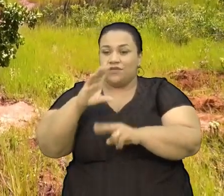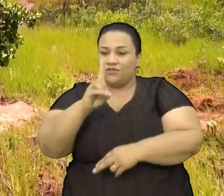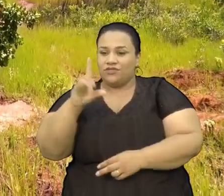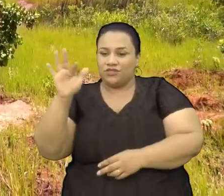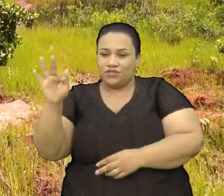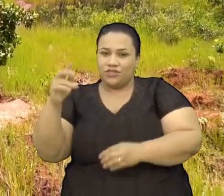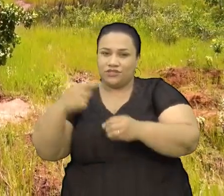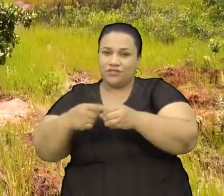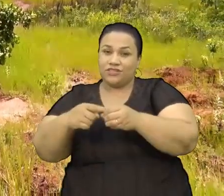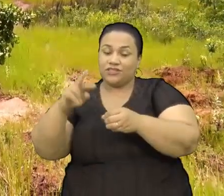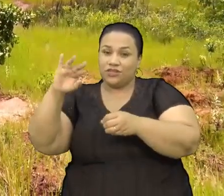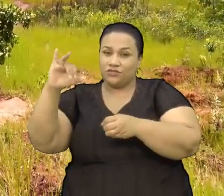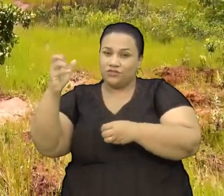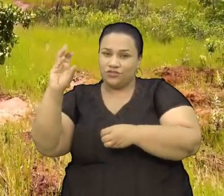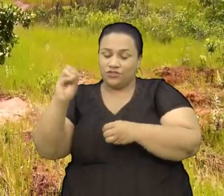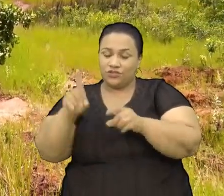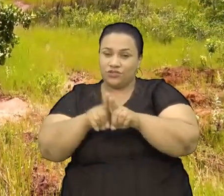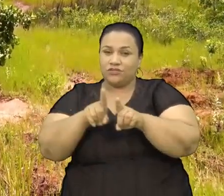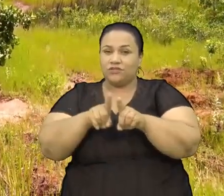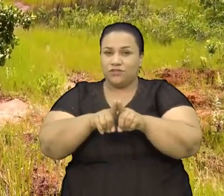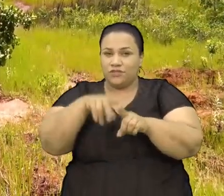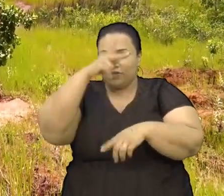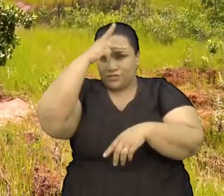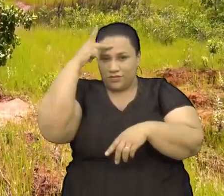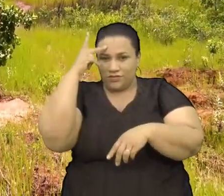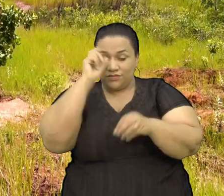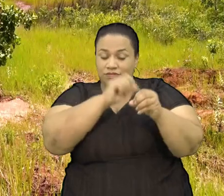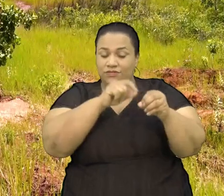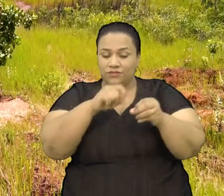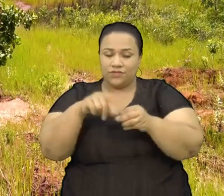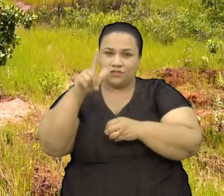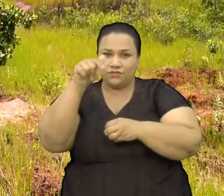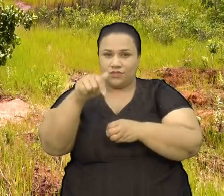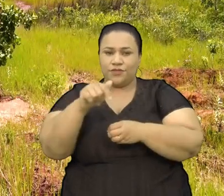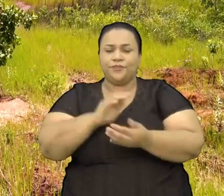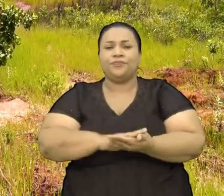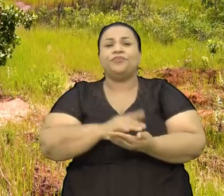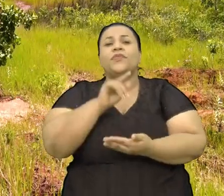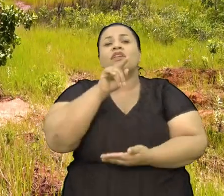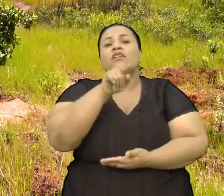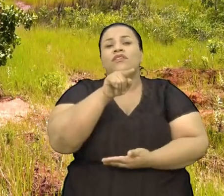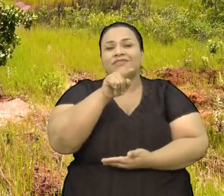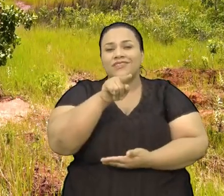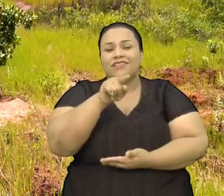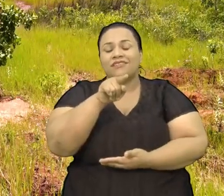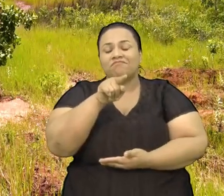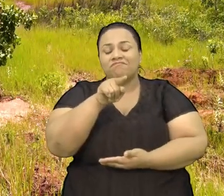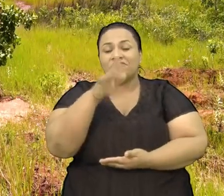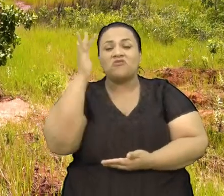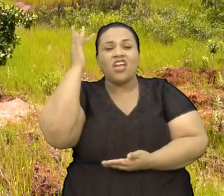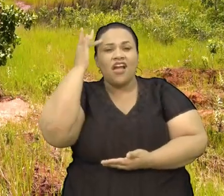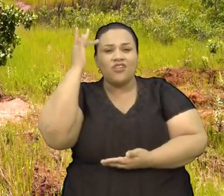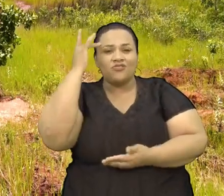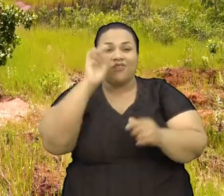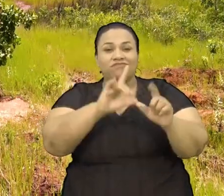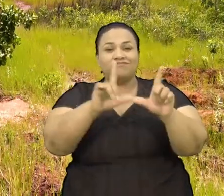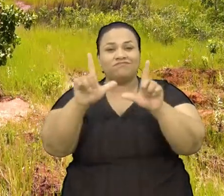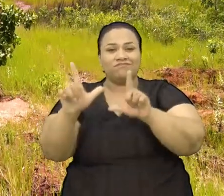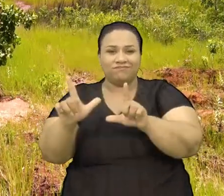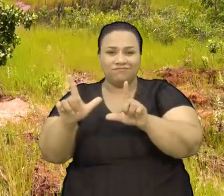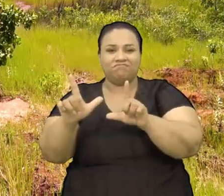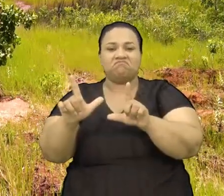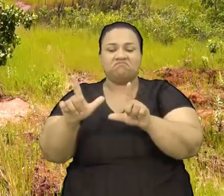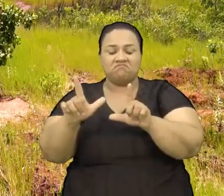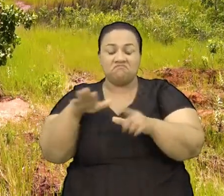Para o distrito De rochedinho E os produtores Ao entorno Tá certo E você que está Nos acompanhando O que você está Achando dessa